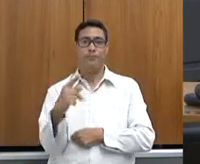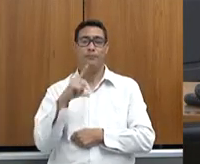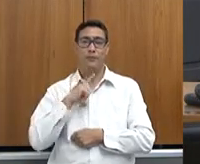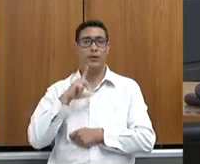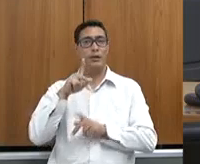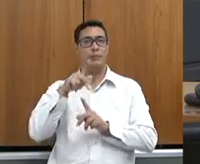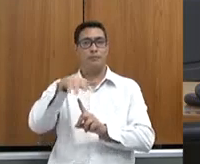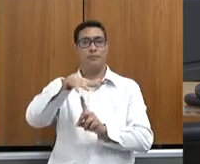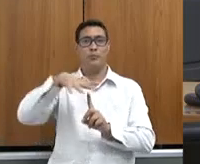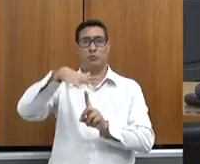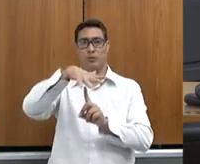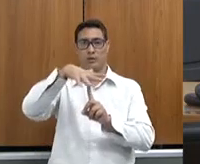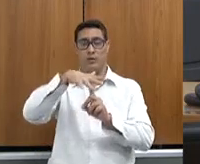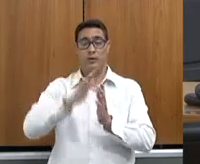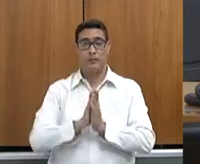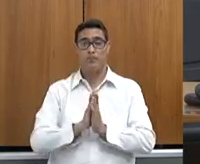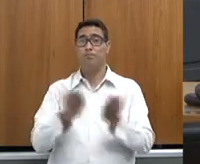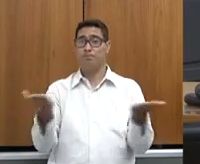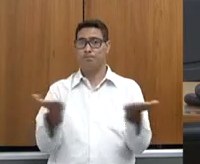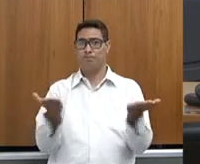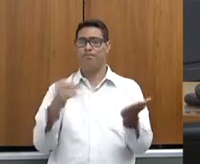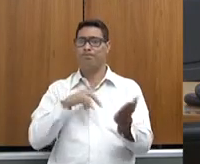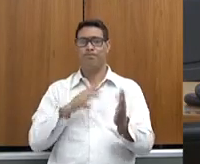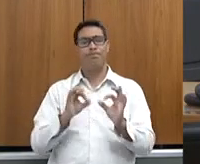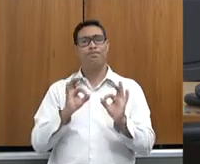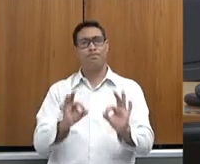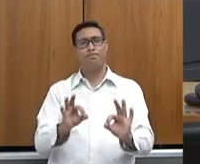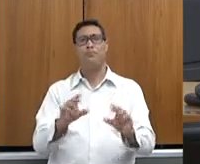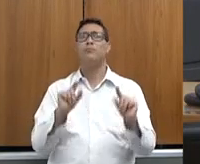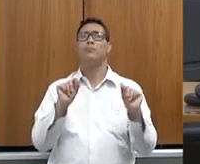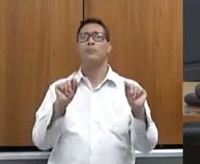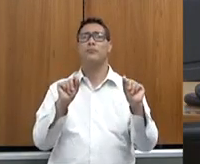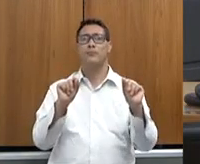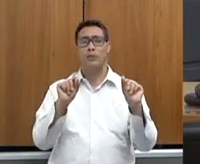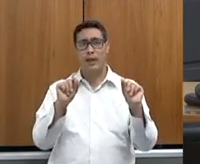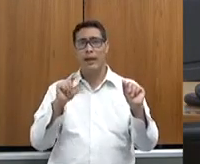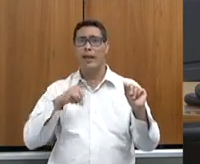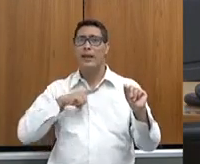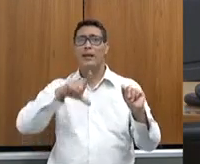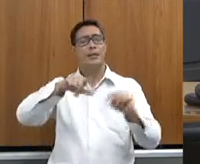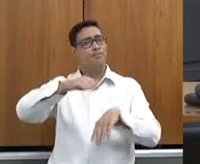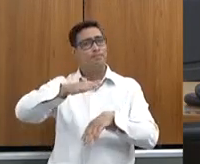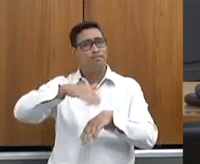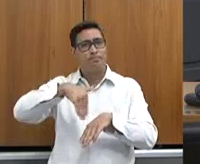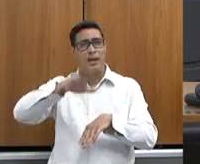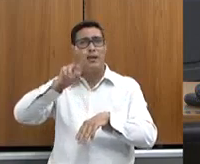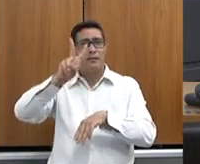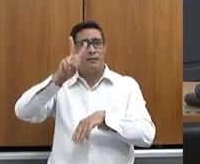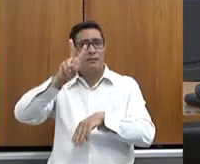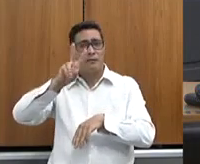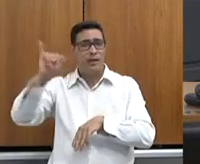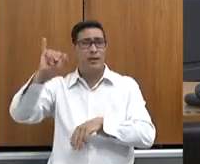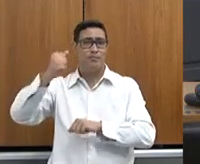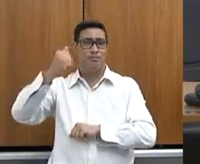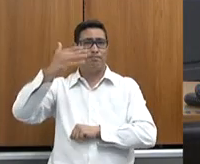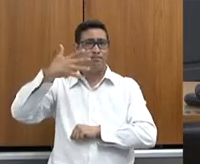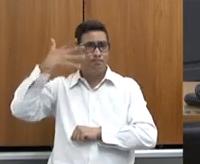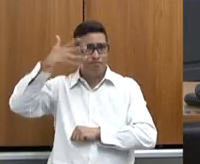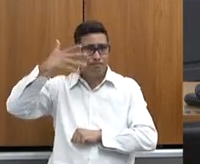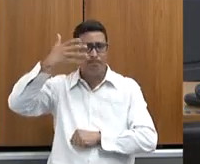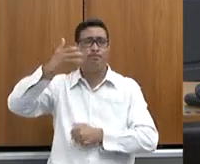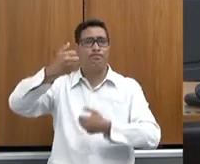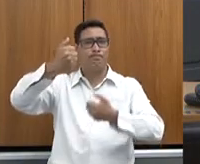a certeza que o que você fará aqui hoje, muito mais do que ser interpelado ou coisa